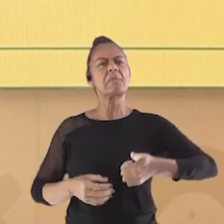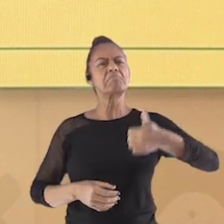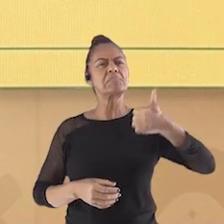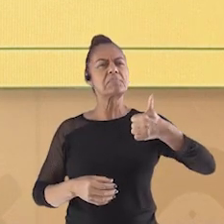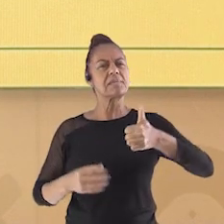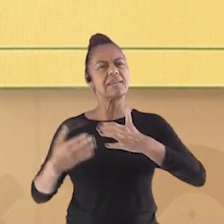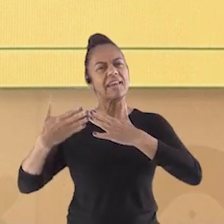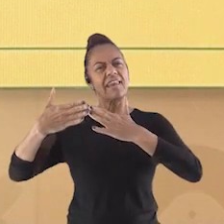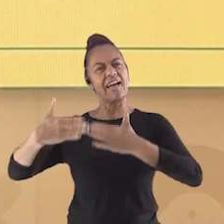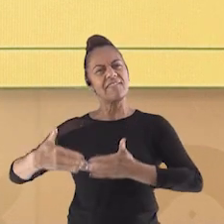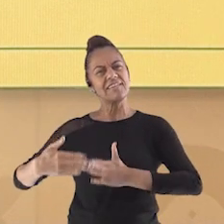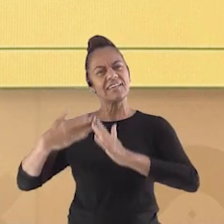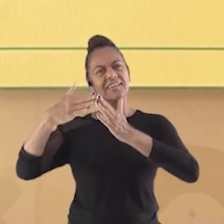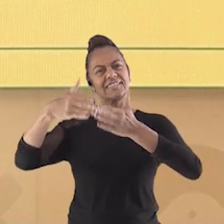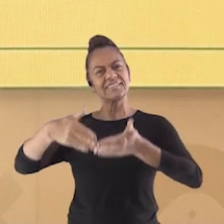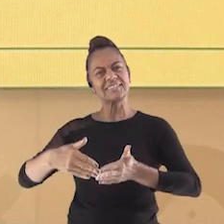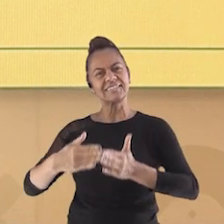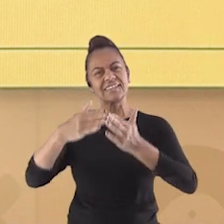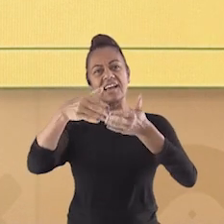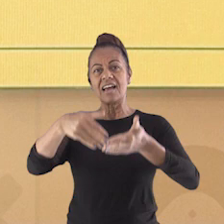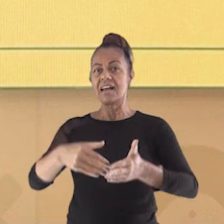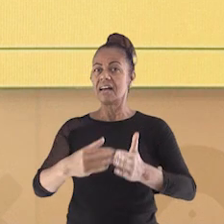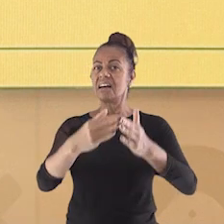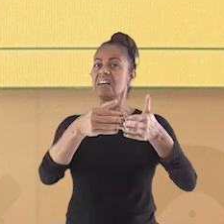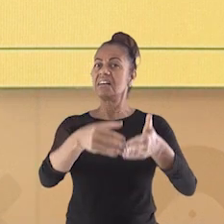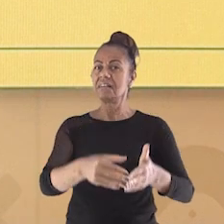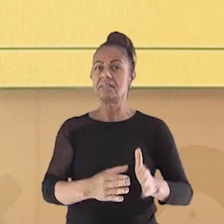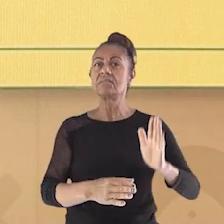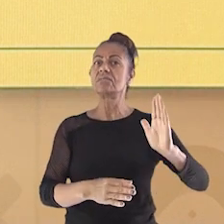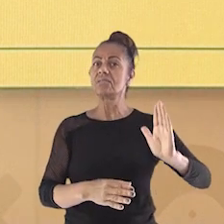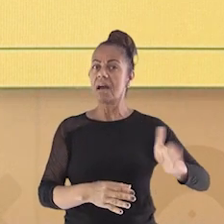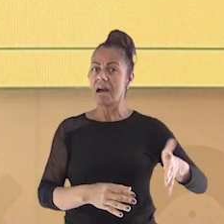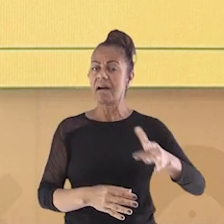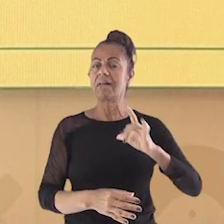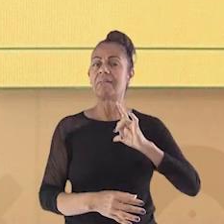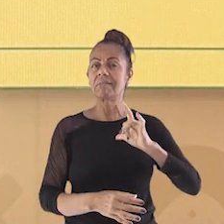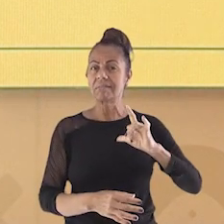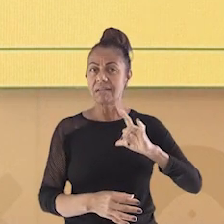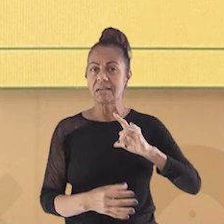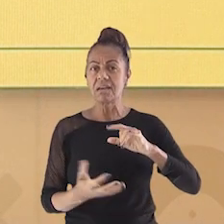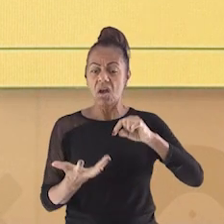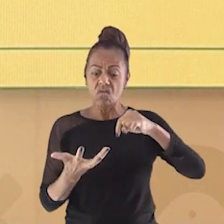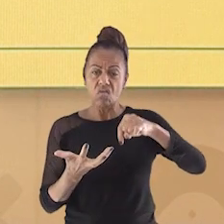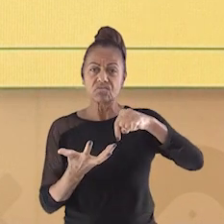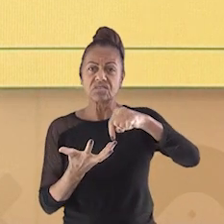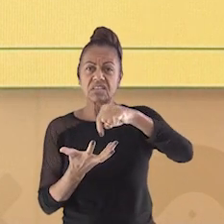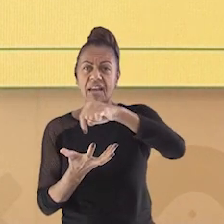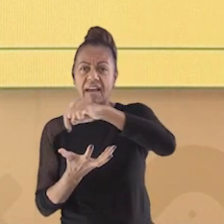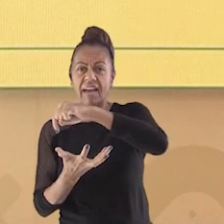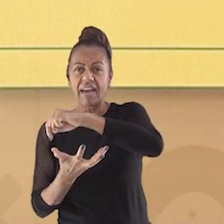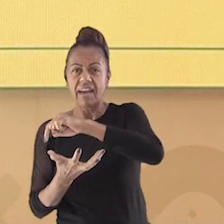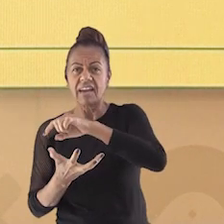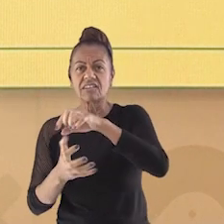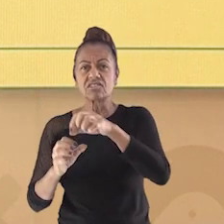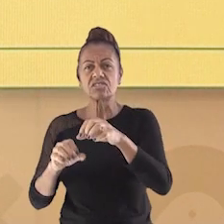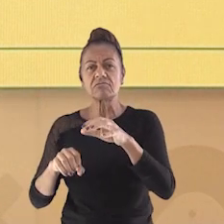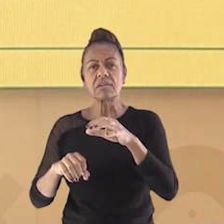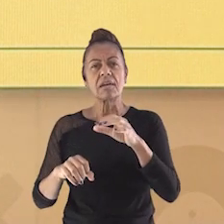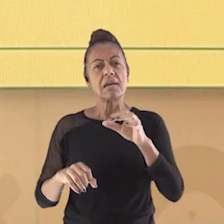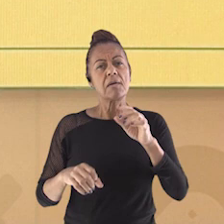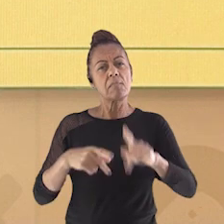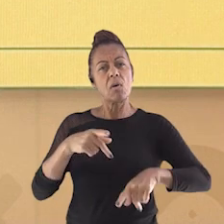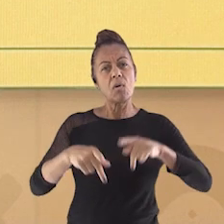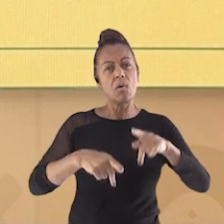mares e oceanos do mundo. Pois através das viagens, muitos continentes foram sendo explorados pelos